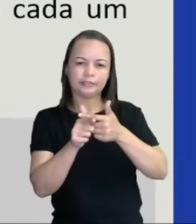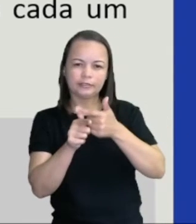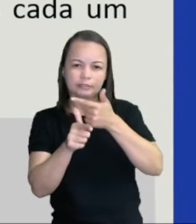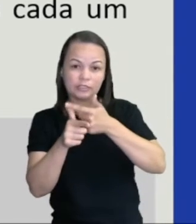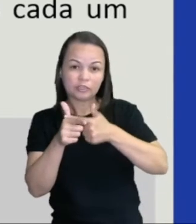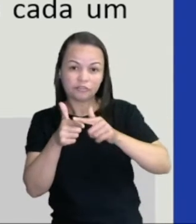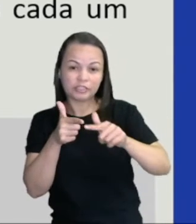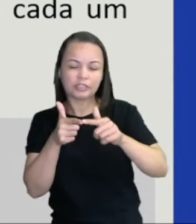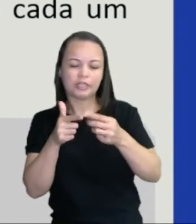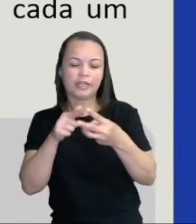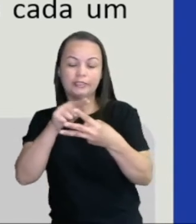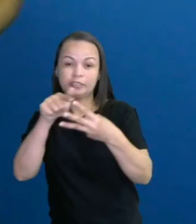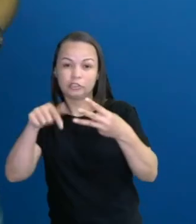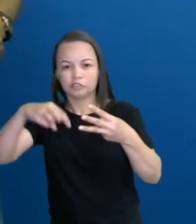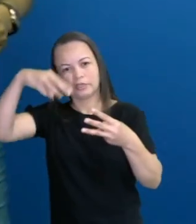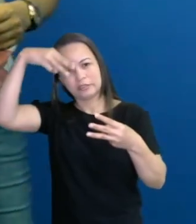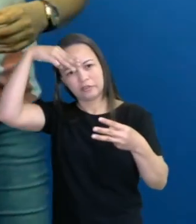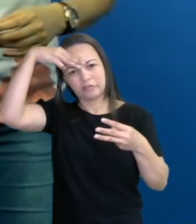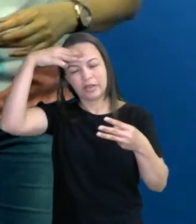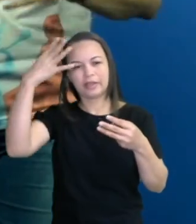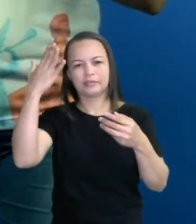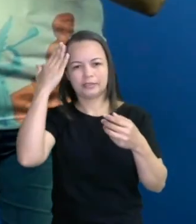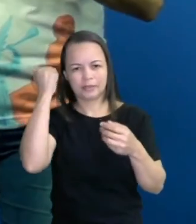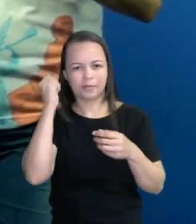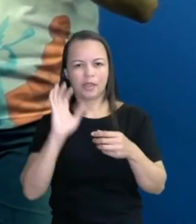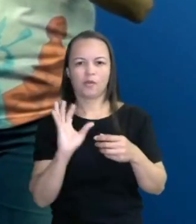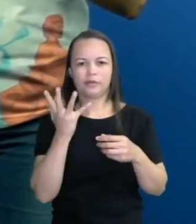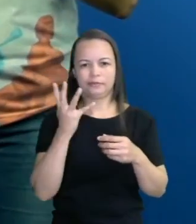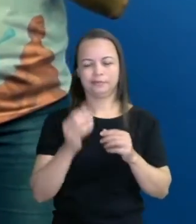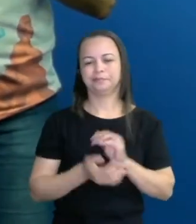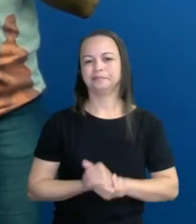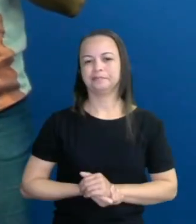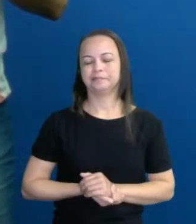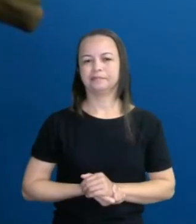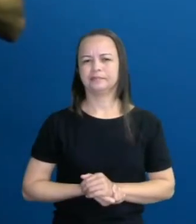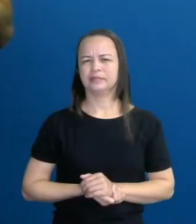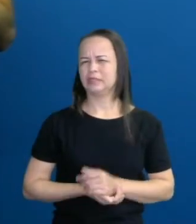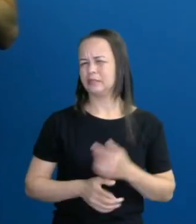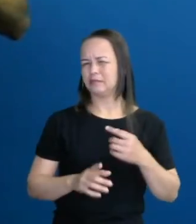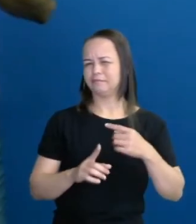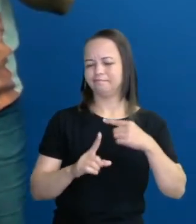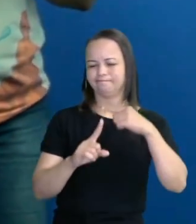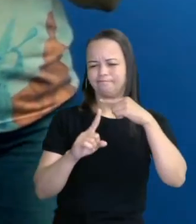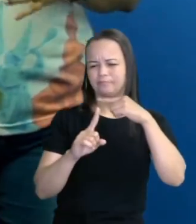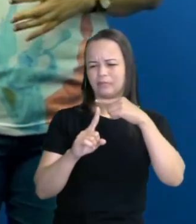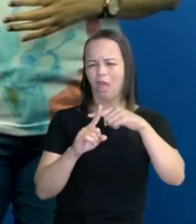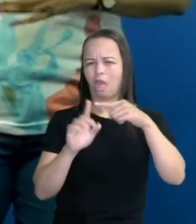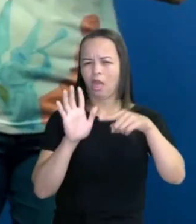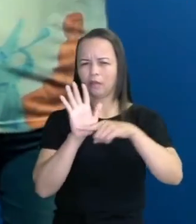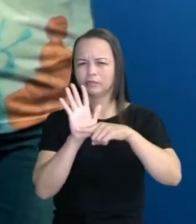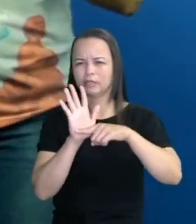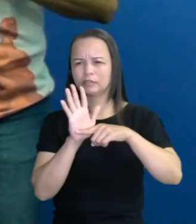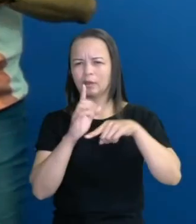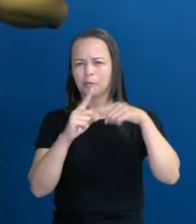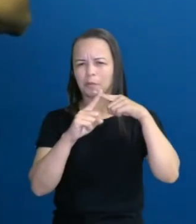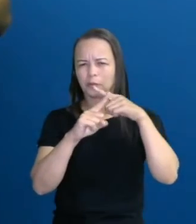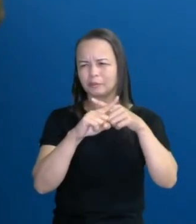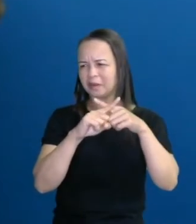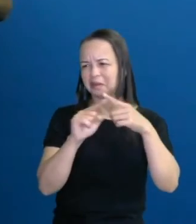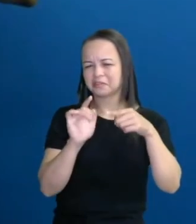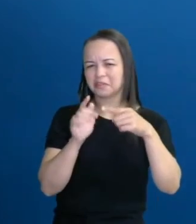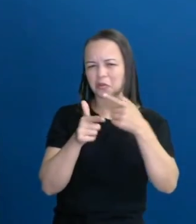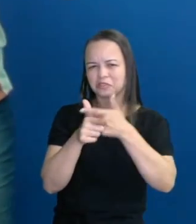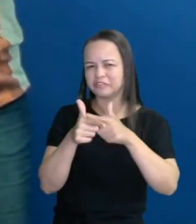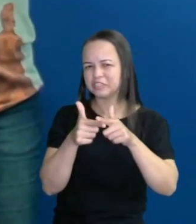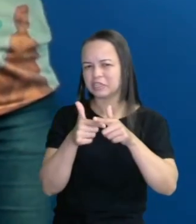os três afiliados para saber o resultado. Eita, professora. Adição, subtração, multiplicação e divisão a gente vai utilizar assim